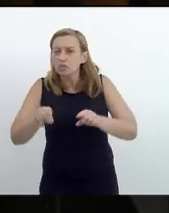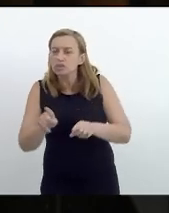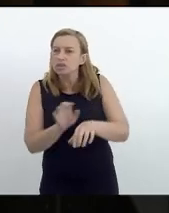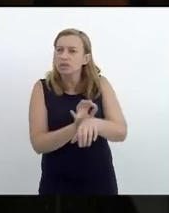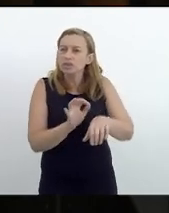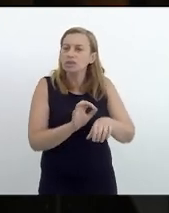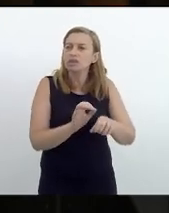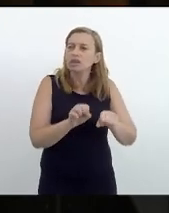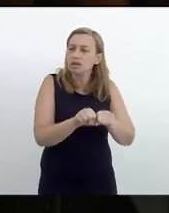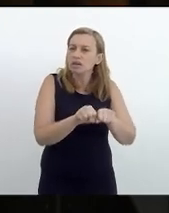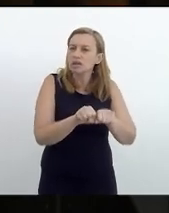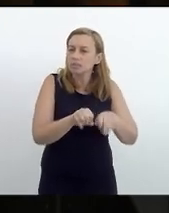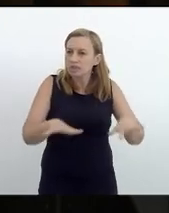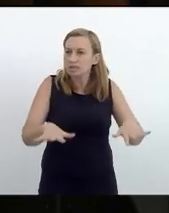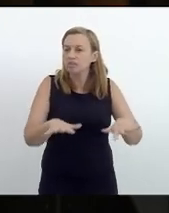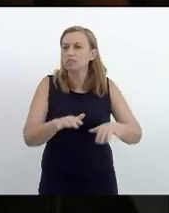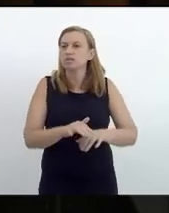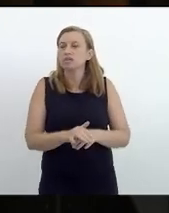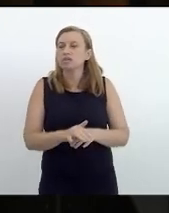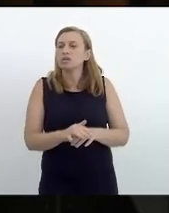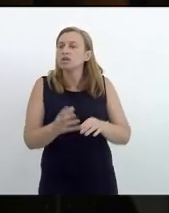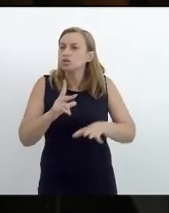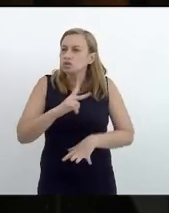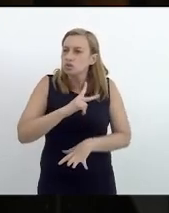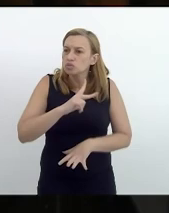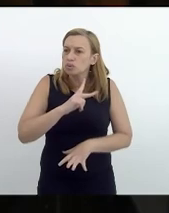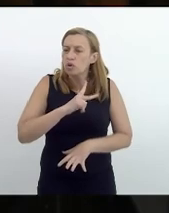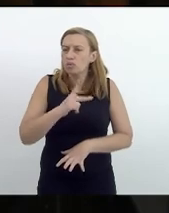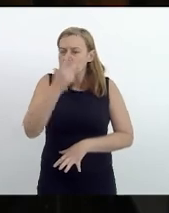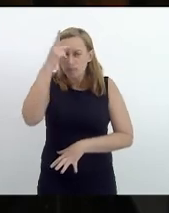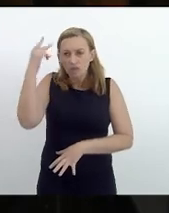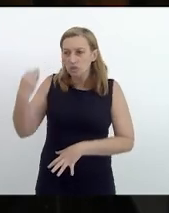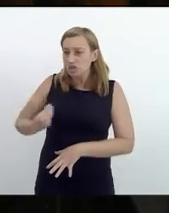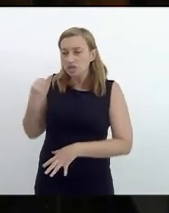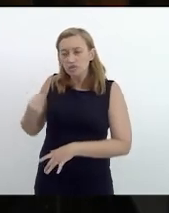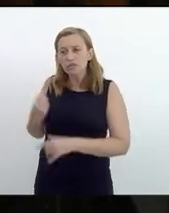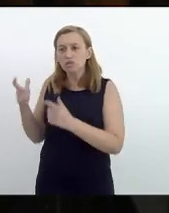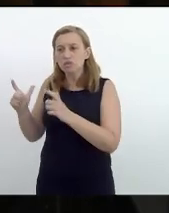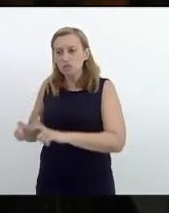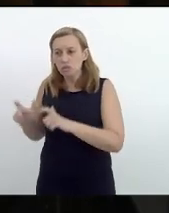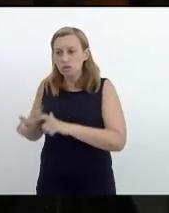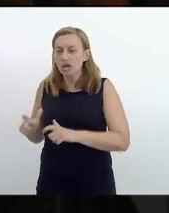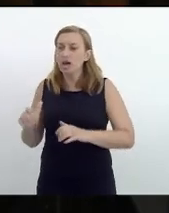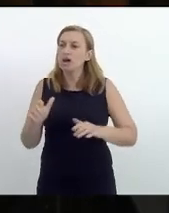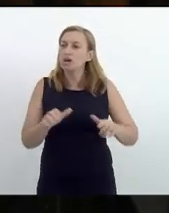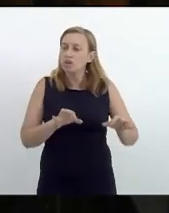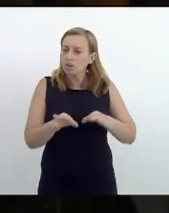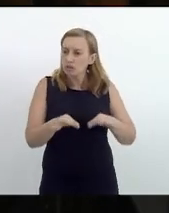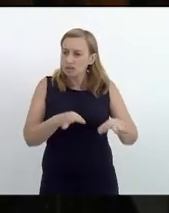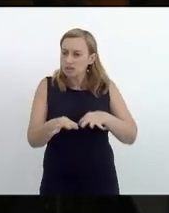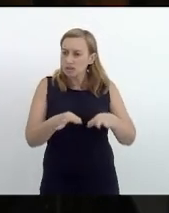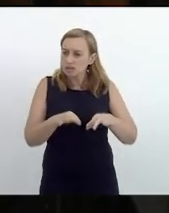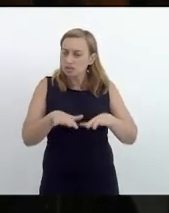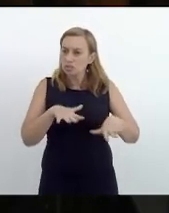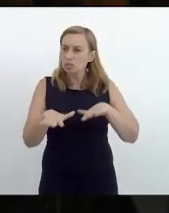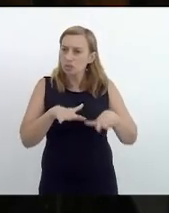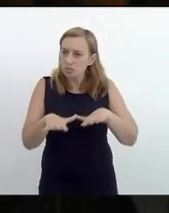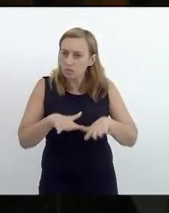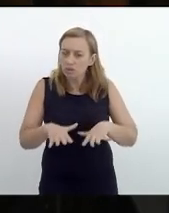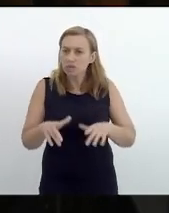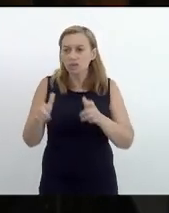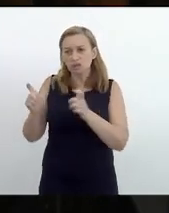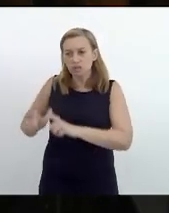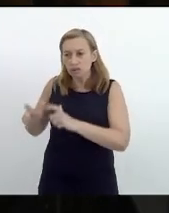foi forjada e constituída pelos próprios moradores pelas próprias organizações pelas próprias associações e movimentos desses